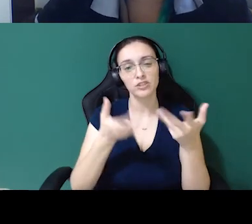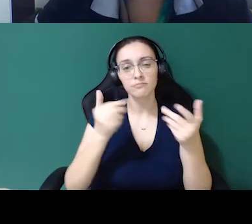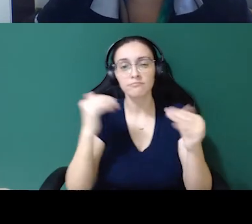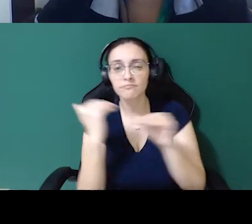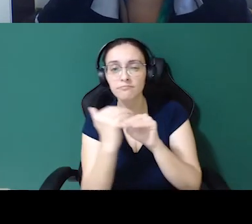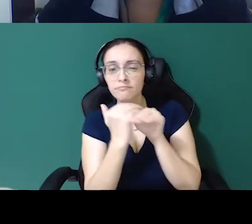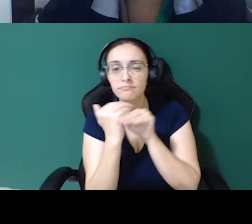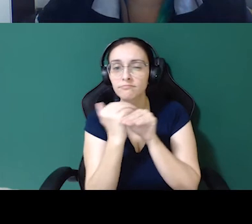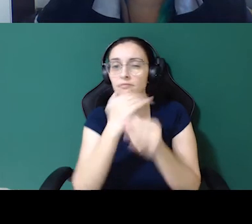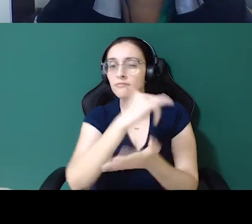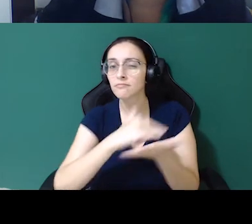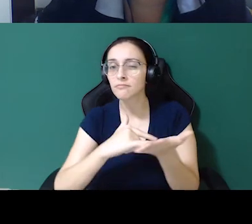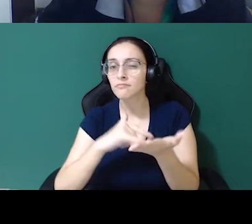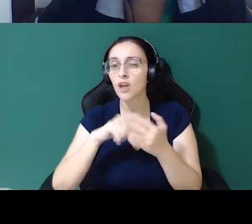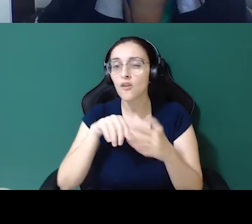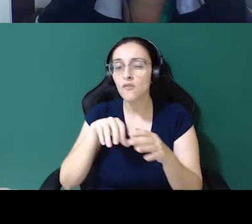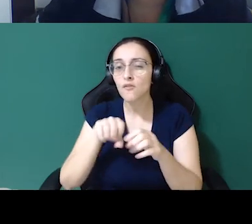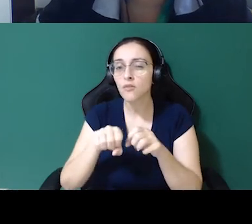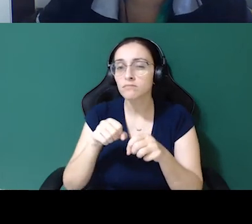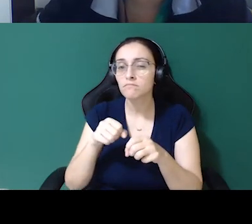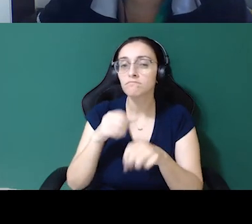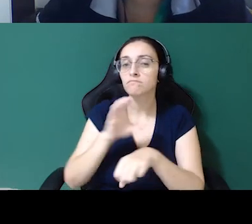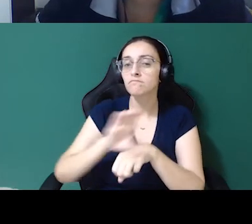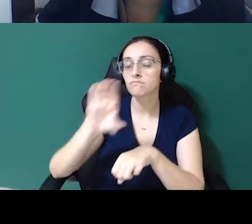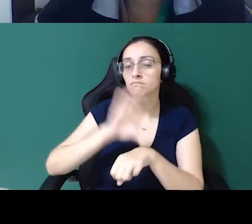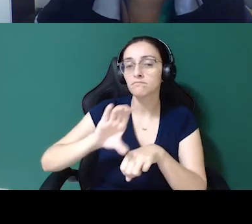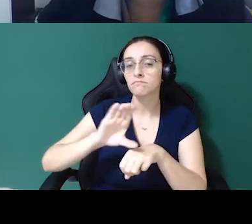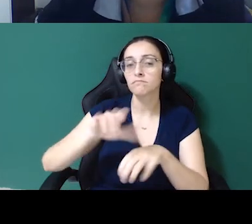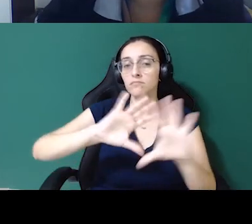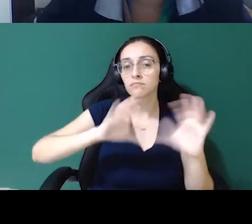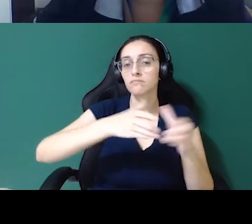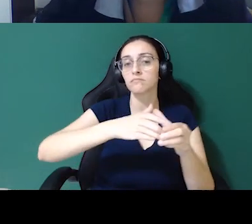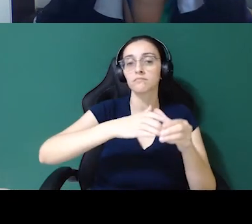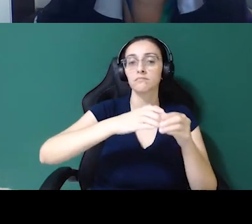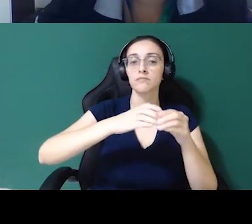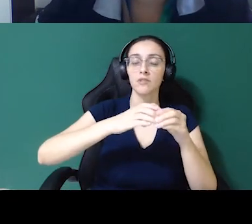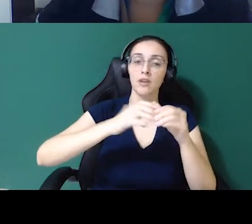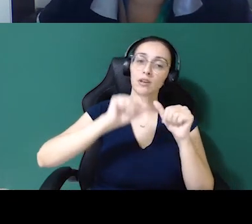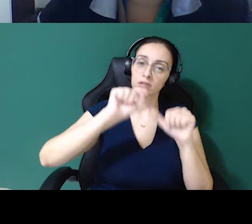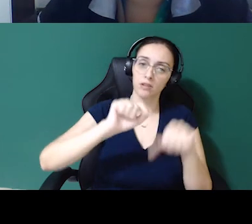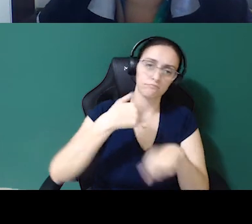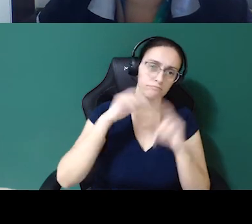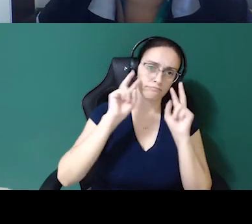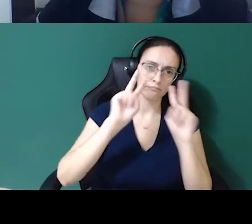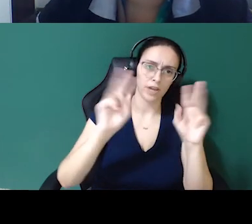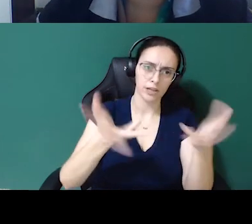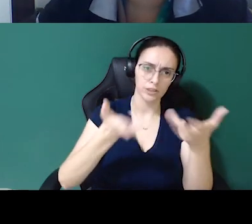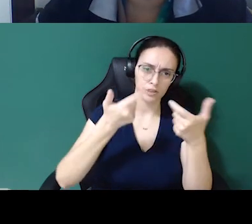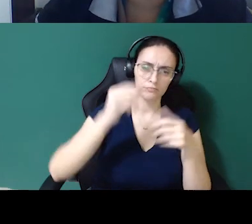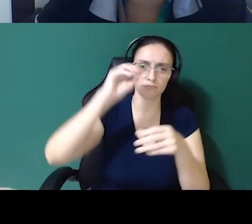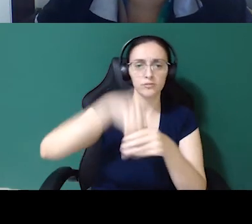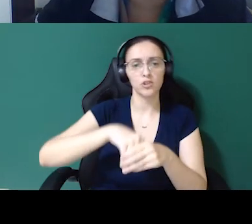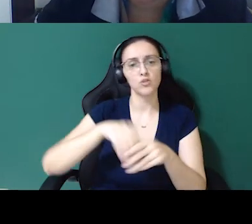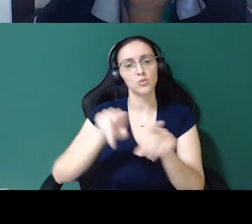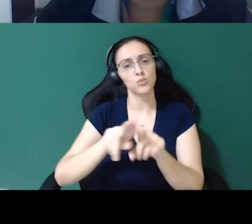fazer essa formação mesmo com a equipe de marketing para criar essa consciência e utilizar, né, dentro desse